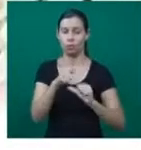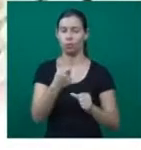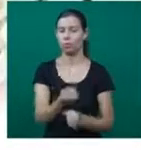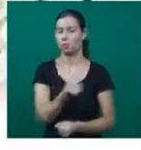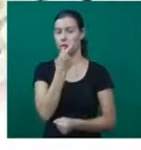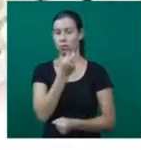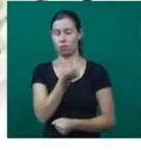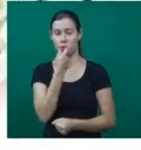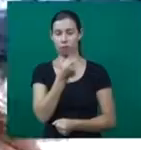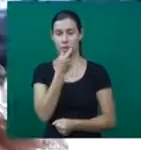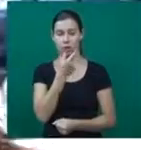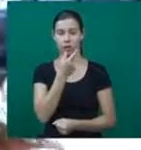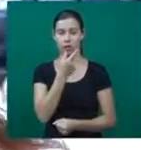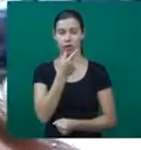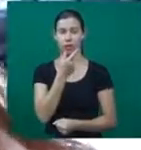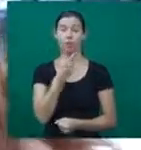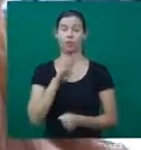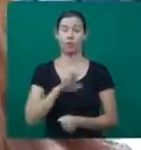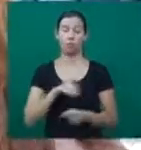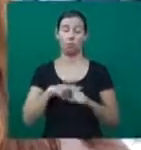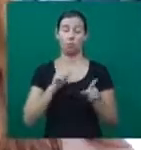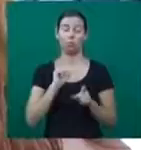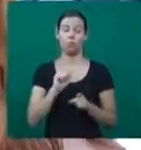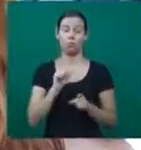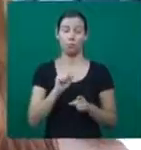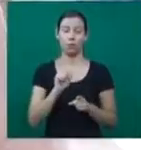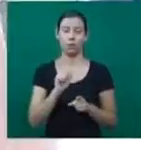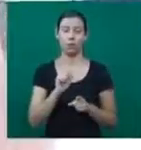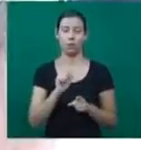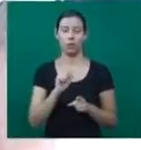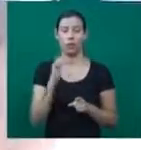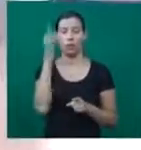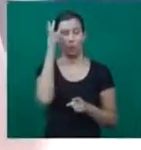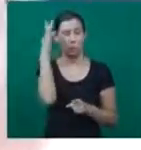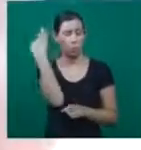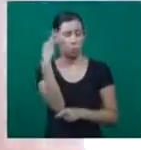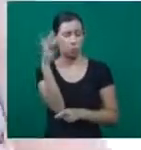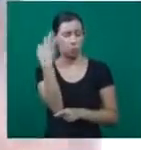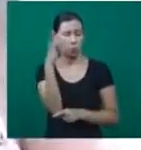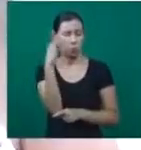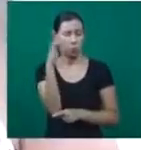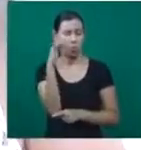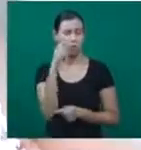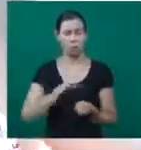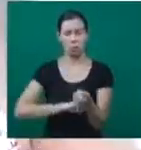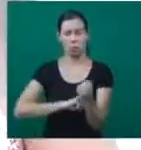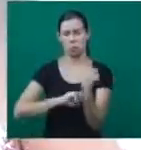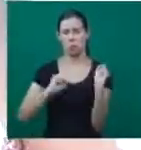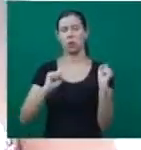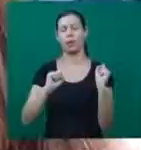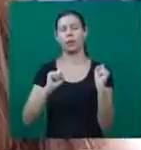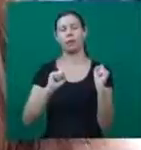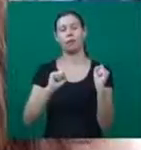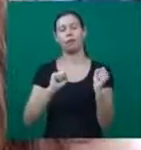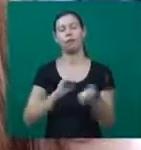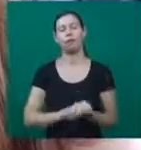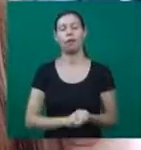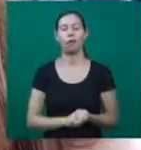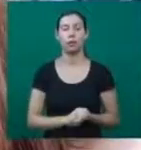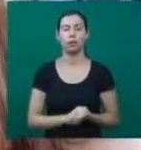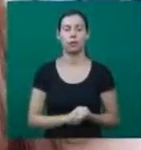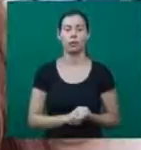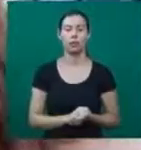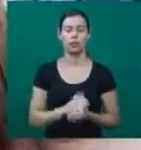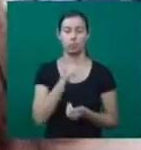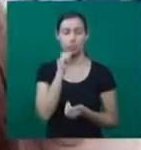Mas junto com aqueles dias, vinham também as fortes dores de cabeça, a irritação, o estresse. A auxiliar